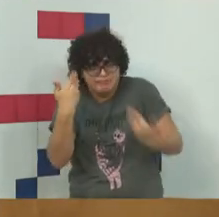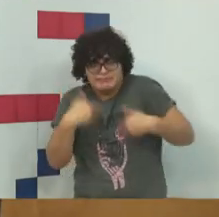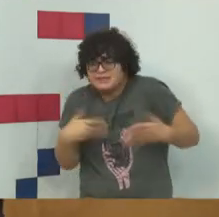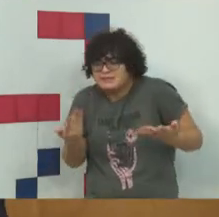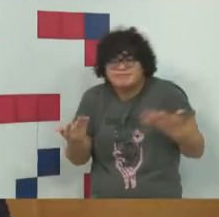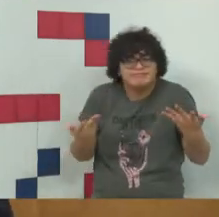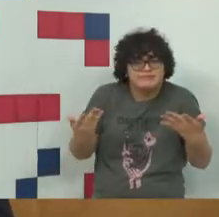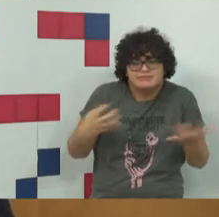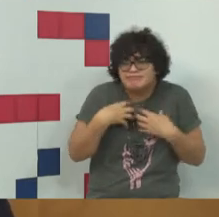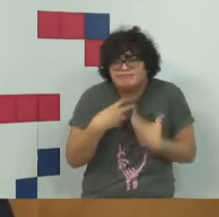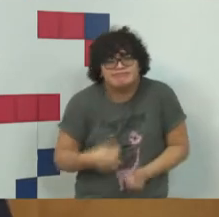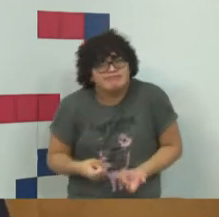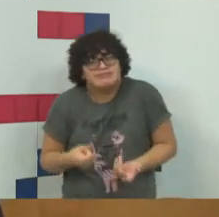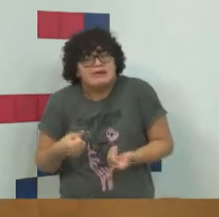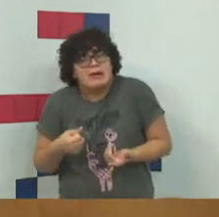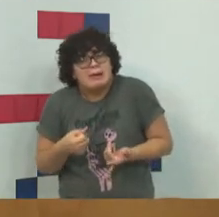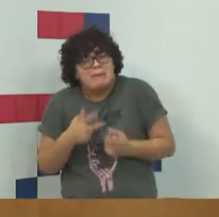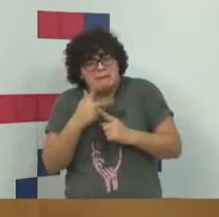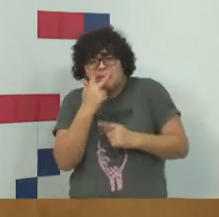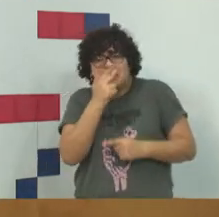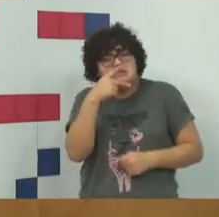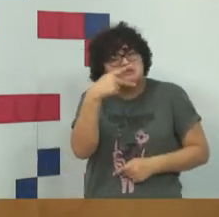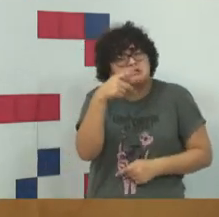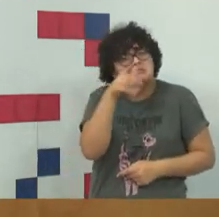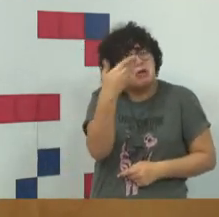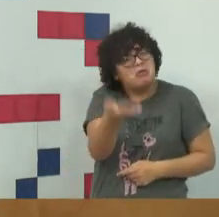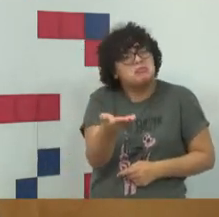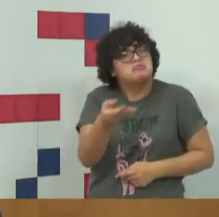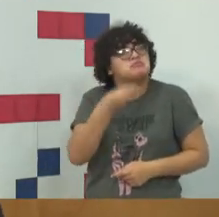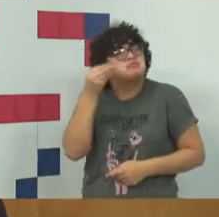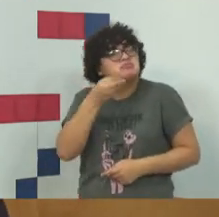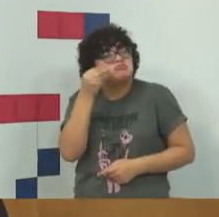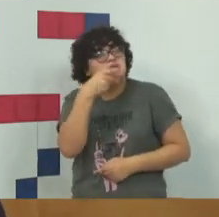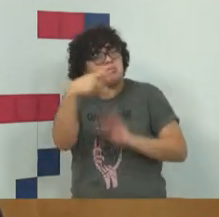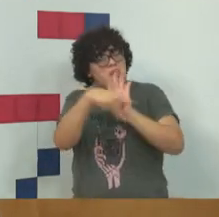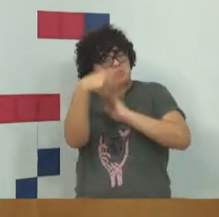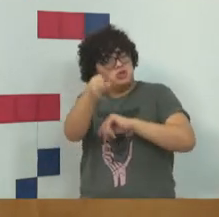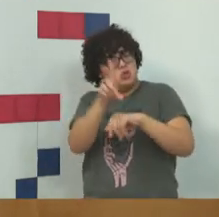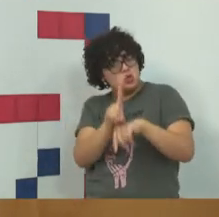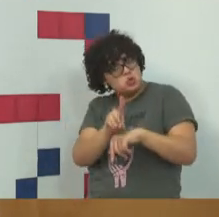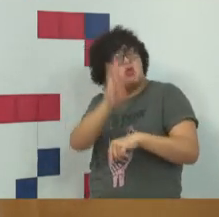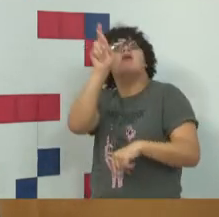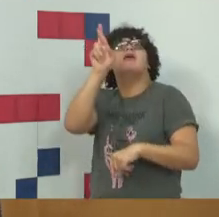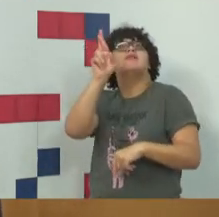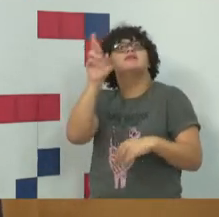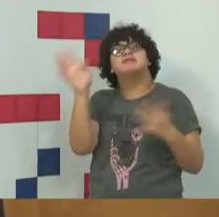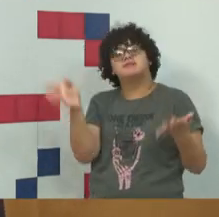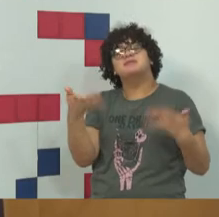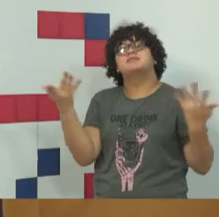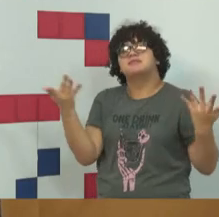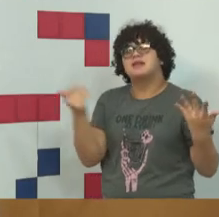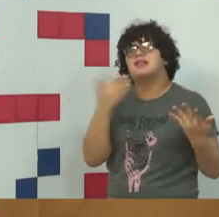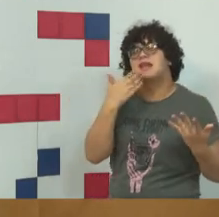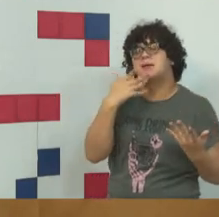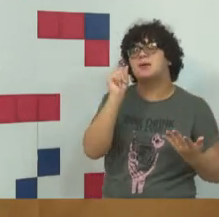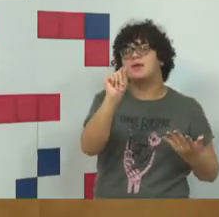E parece que o senhor teve, na sua tese de doutoramento, o senhor teve uma